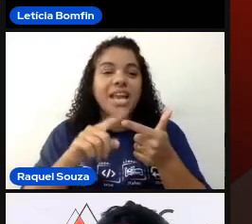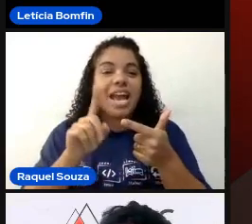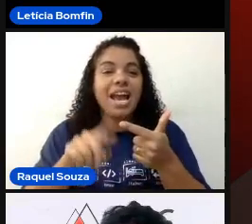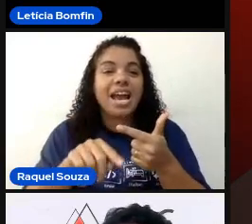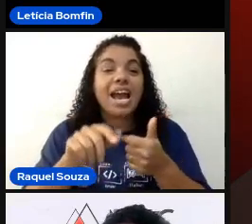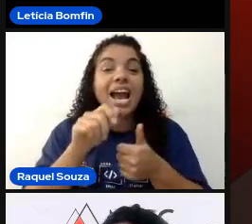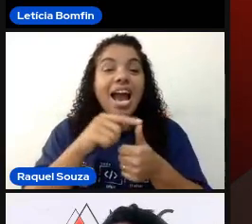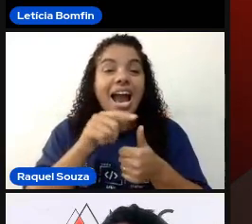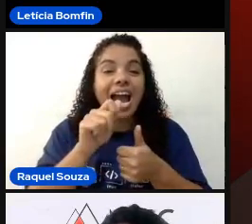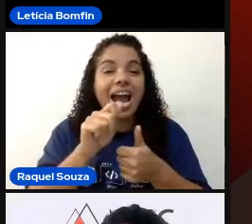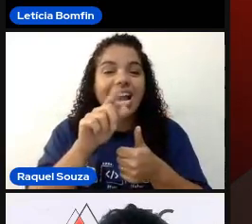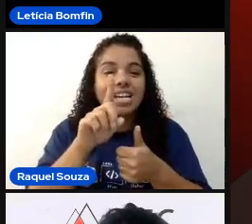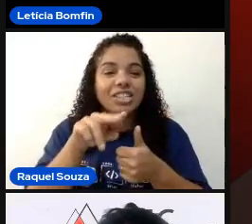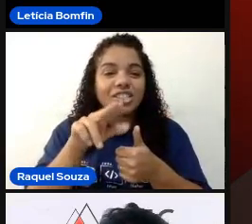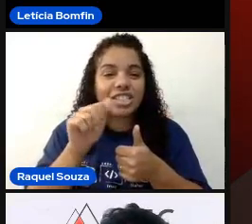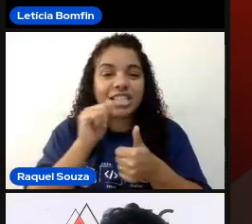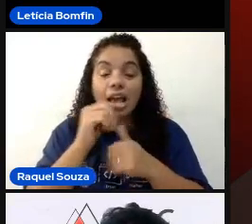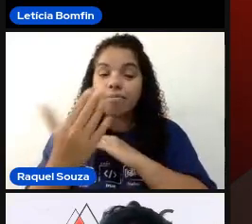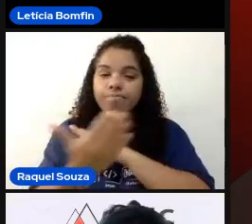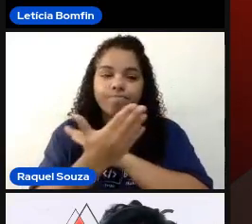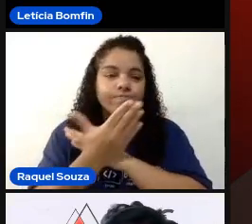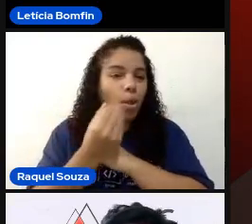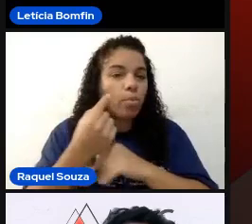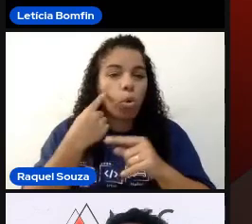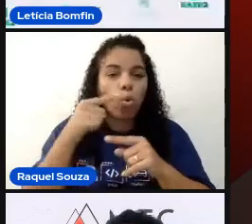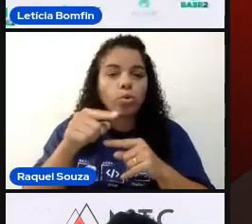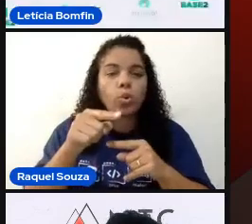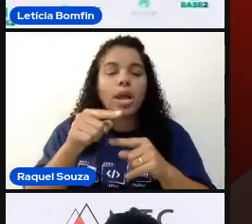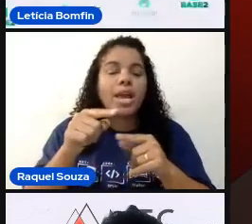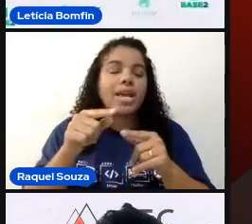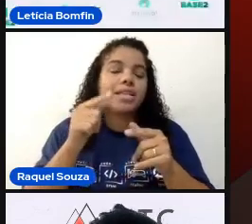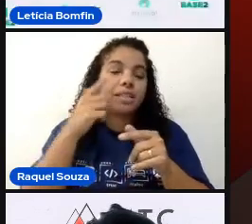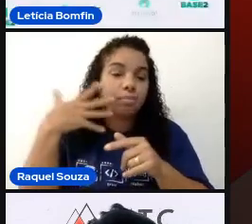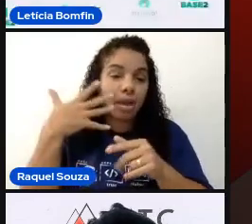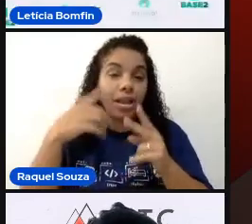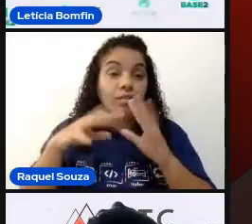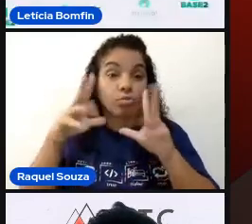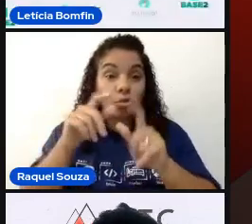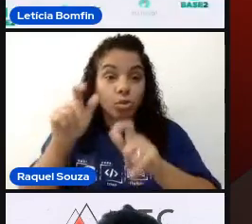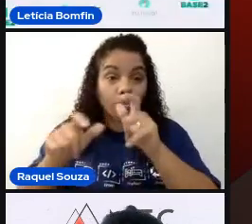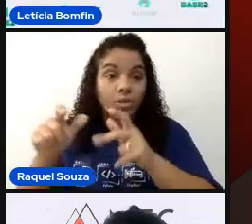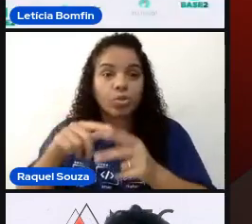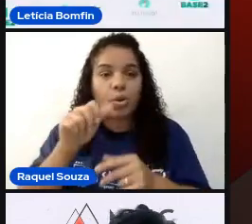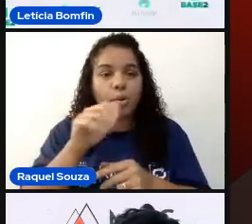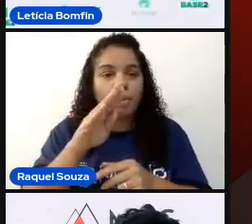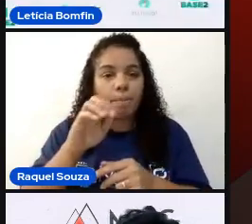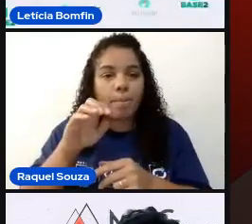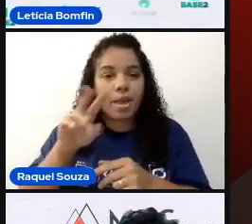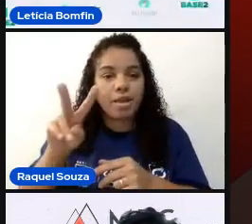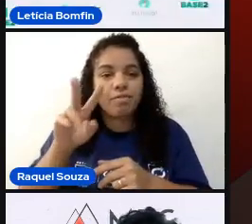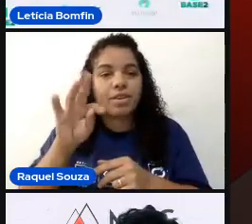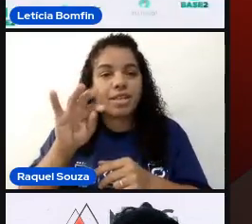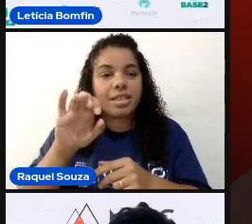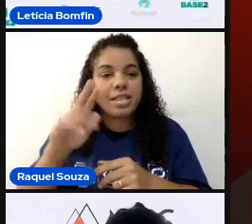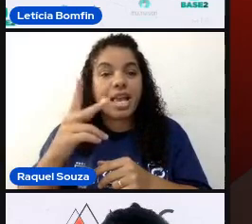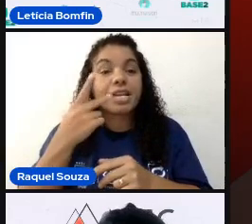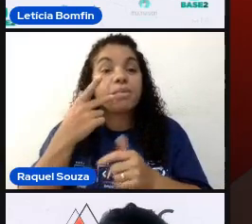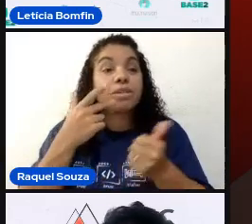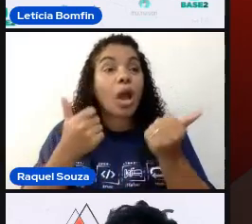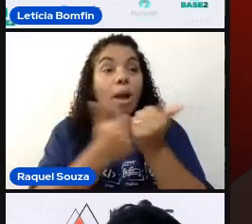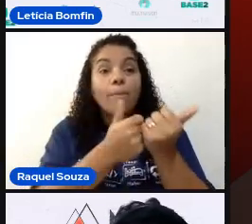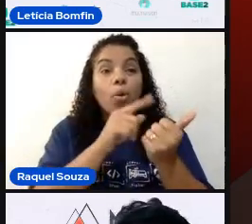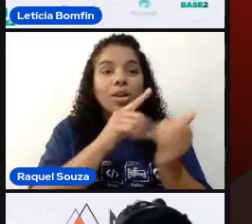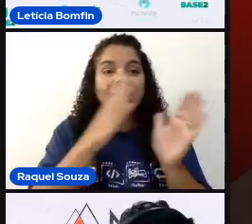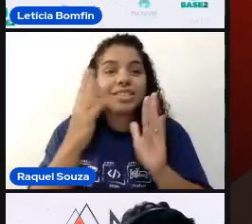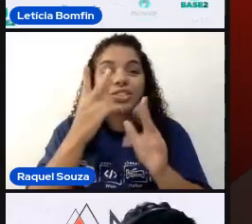A Adna. Que ela me ajudou muito com essa palestra. Todo o pessoal da AmbevTech. Que, assim, me deram todo esse apoio nos dois anos que eu estava lá.